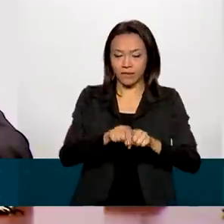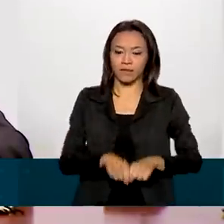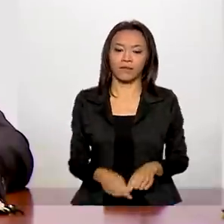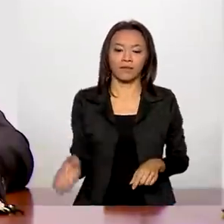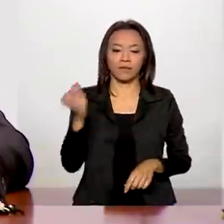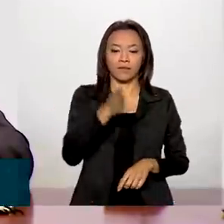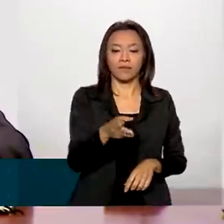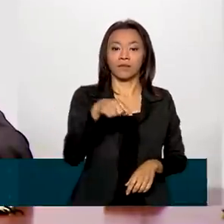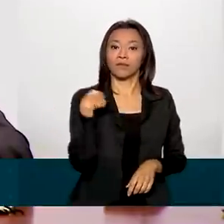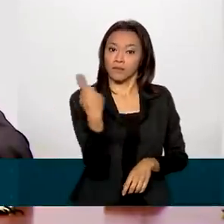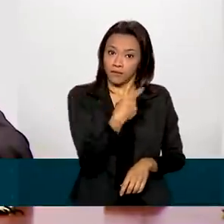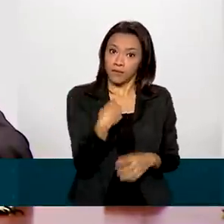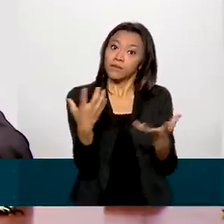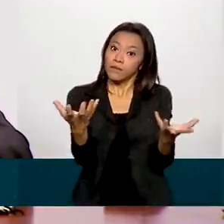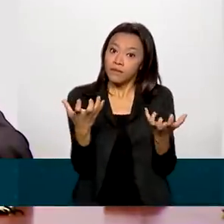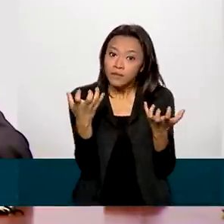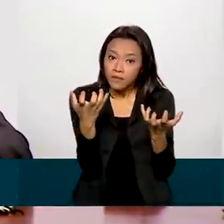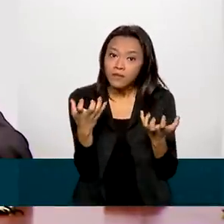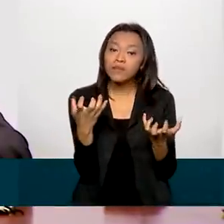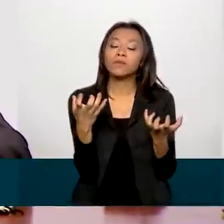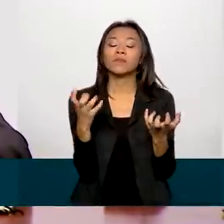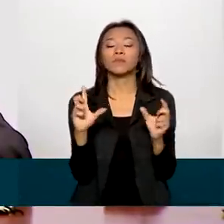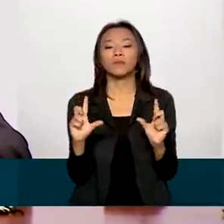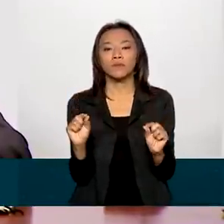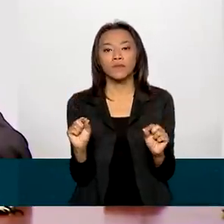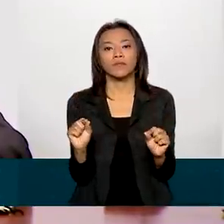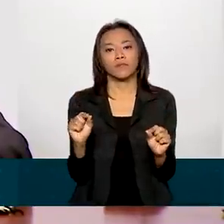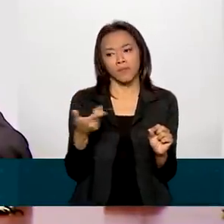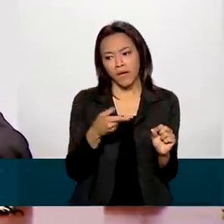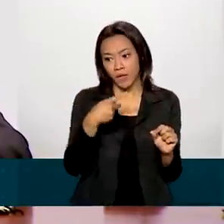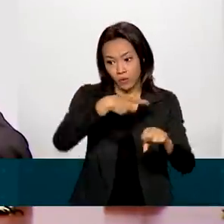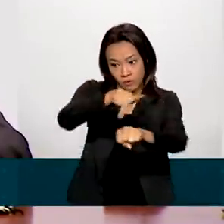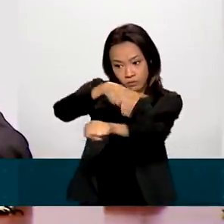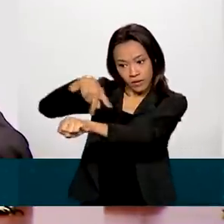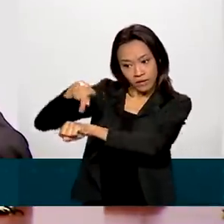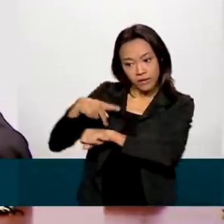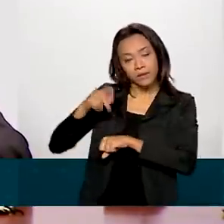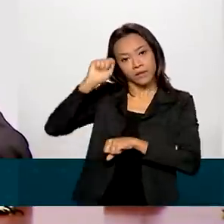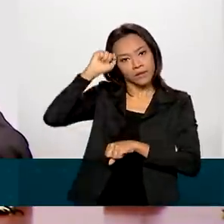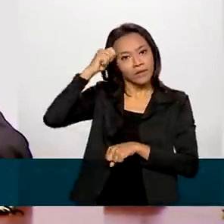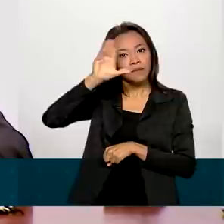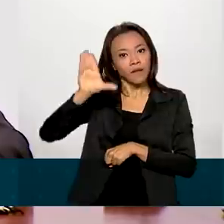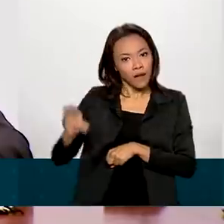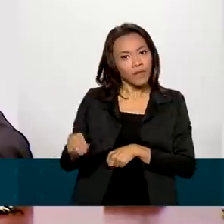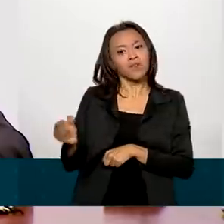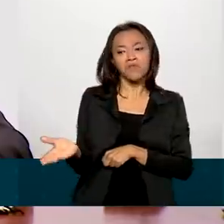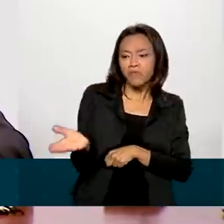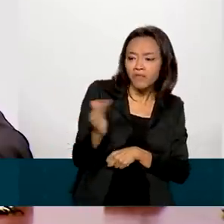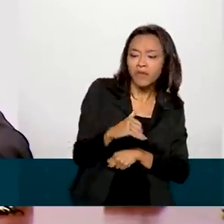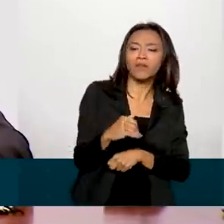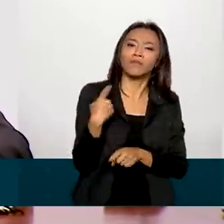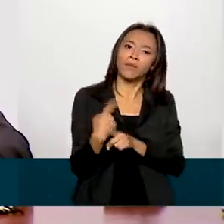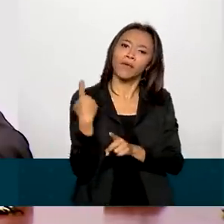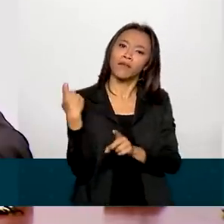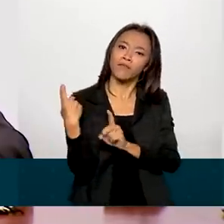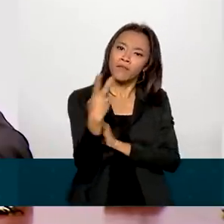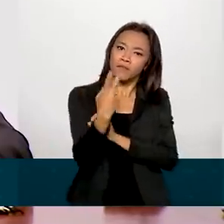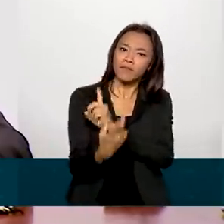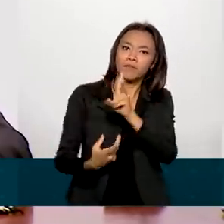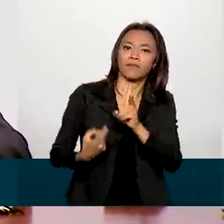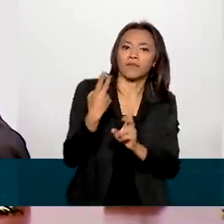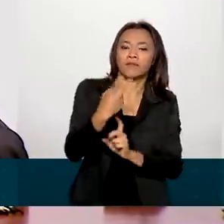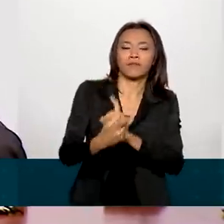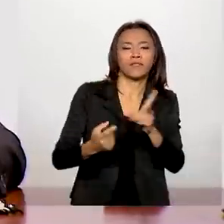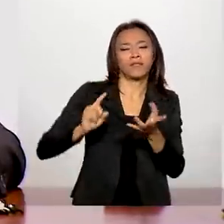dar nosso aporte dentro de nossas possibilidades para que os países africanos venham a tornar-se também exportadores líquidos